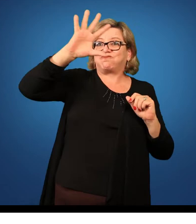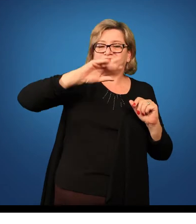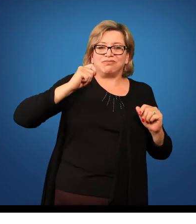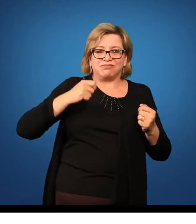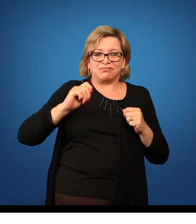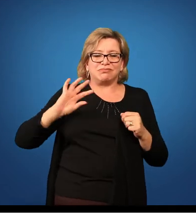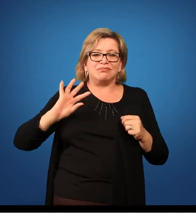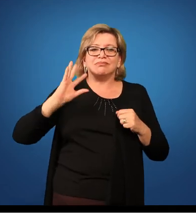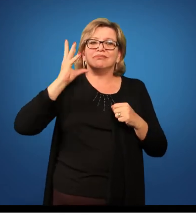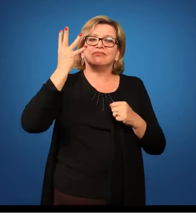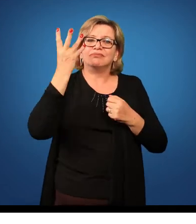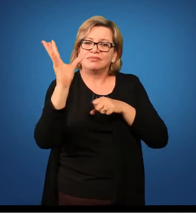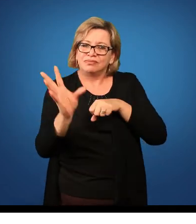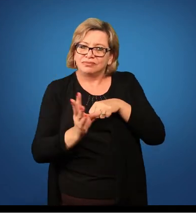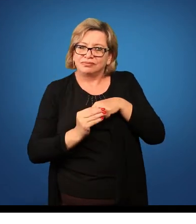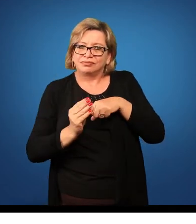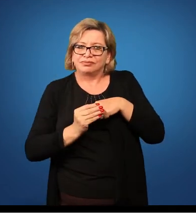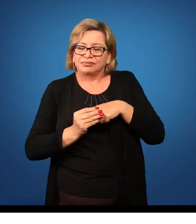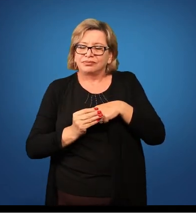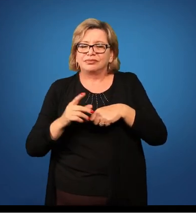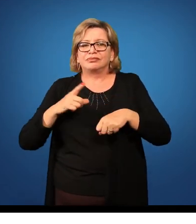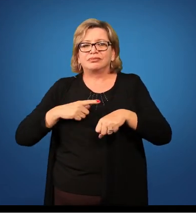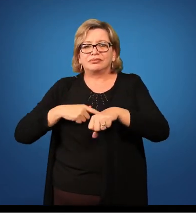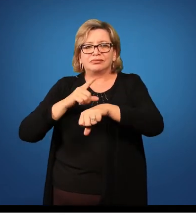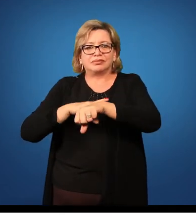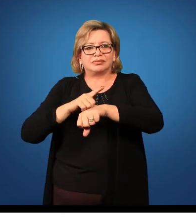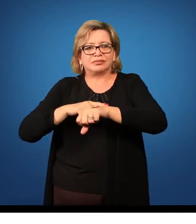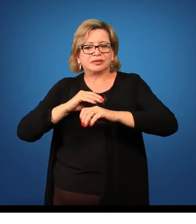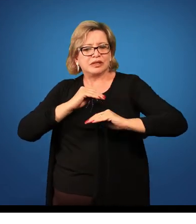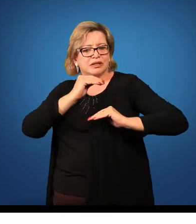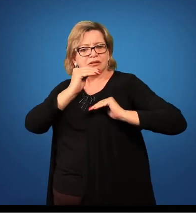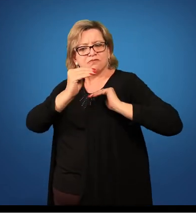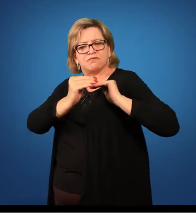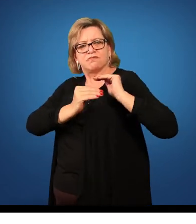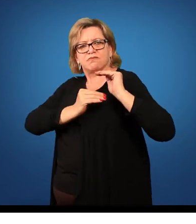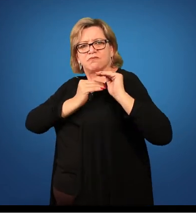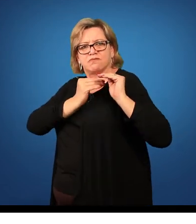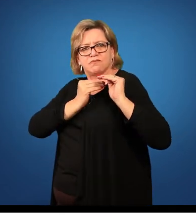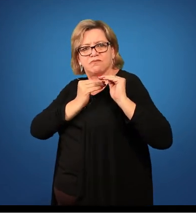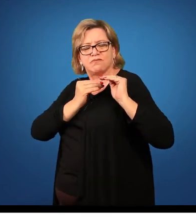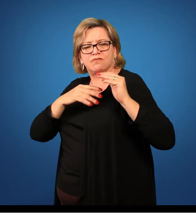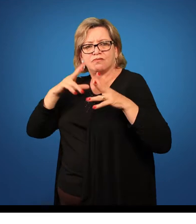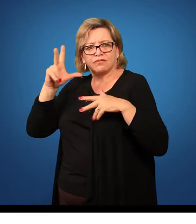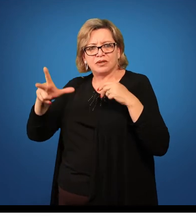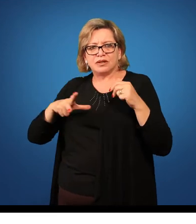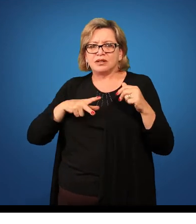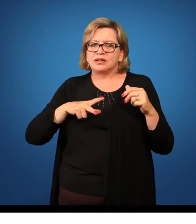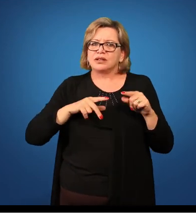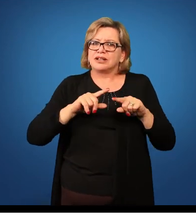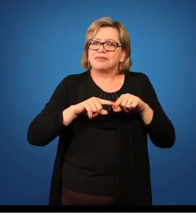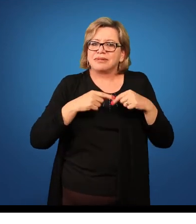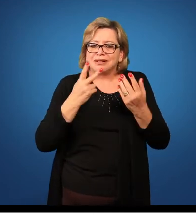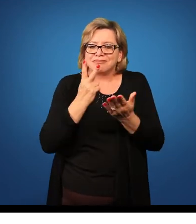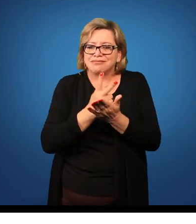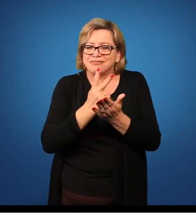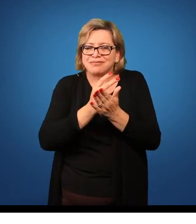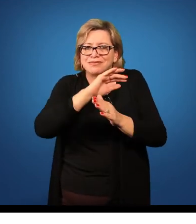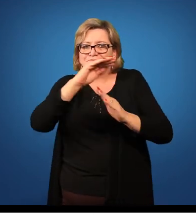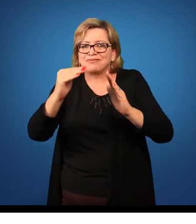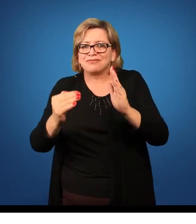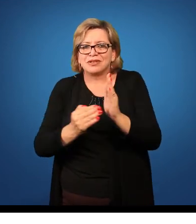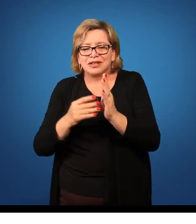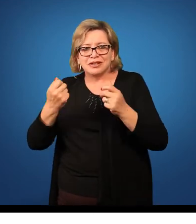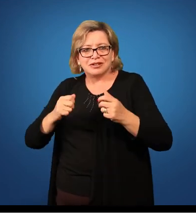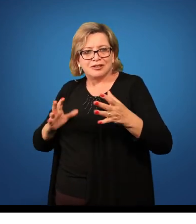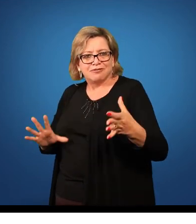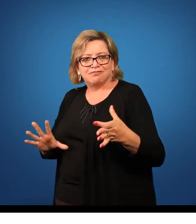Desenvolvendo, a gente tem o momento de desenvolver questões particulares, mas, ao final, a gente deve ter